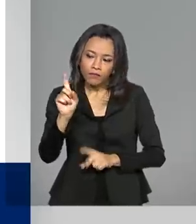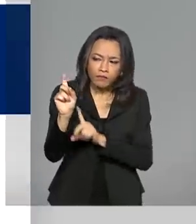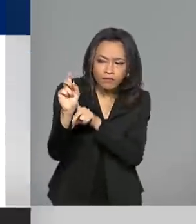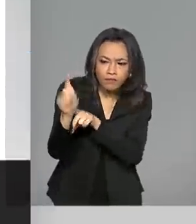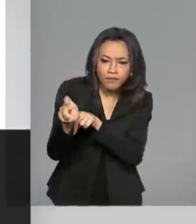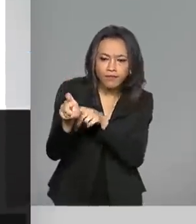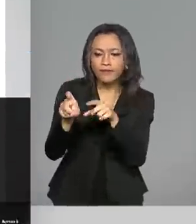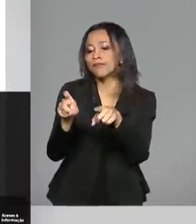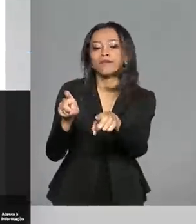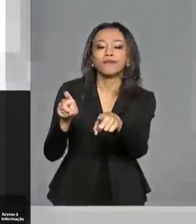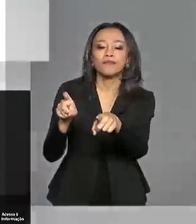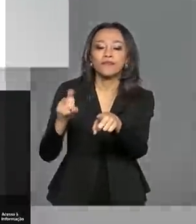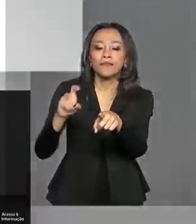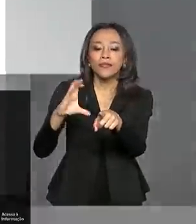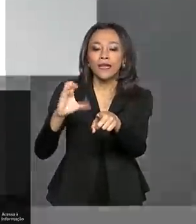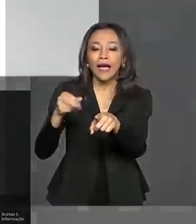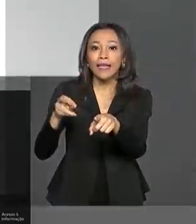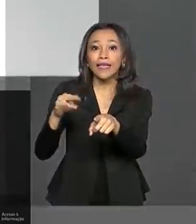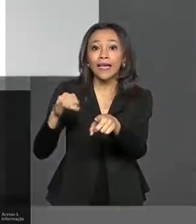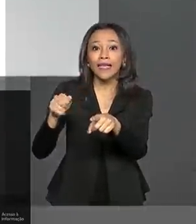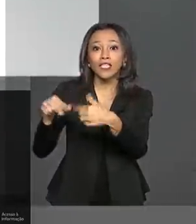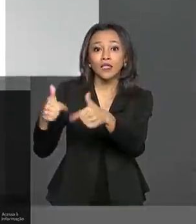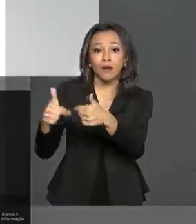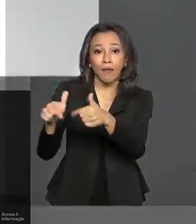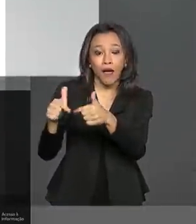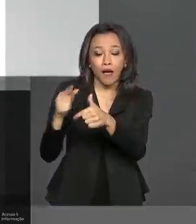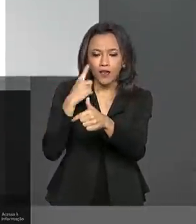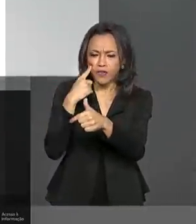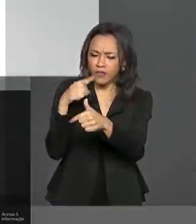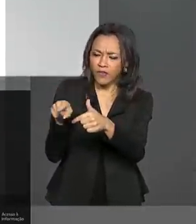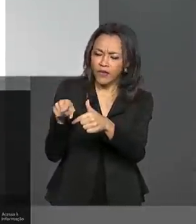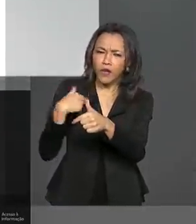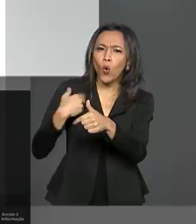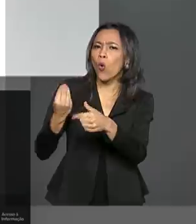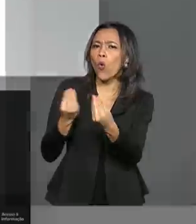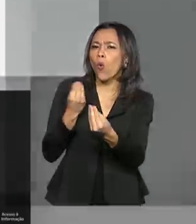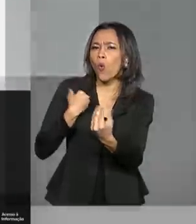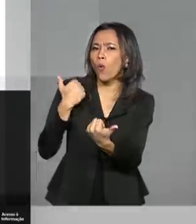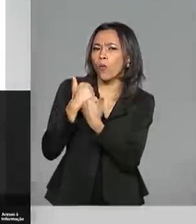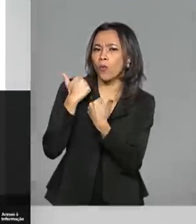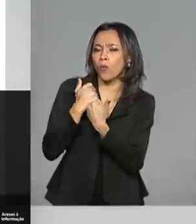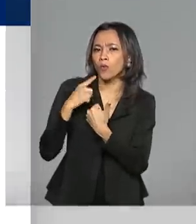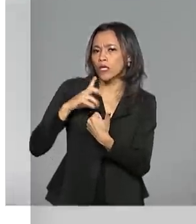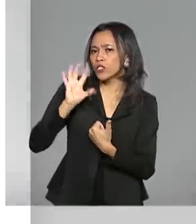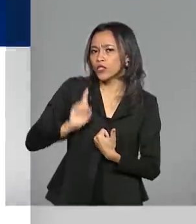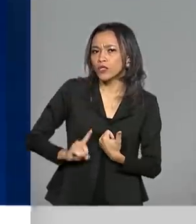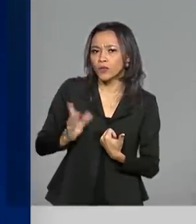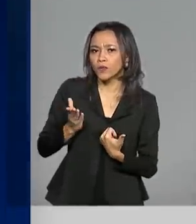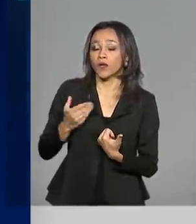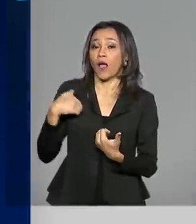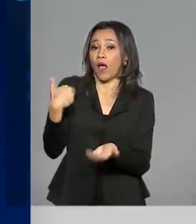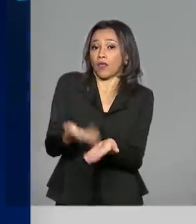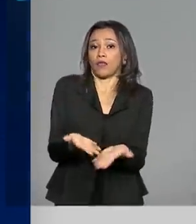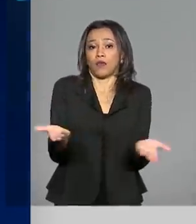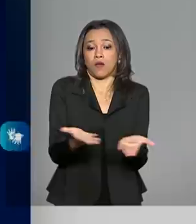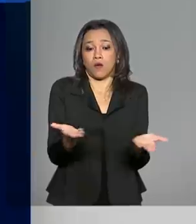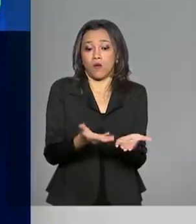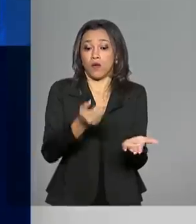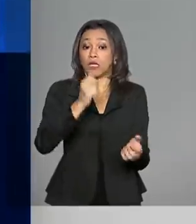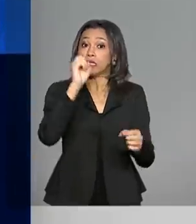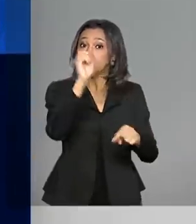em Carteira de Trabalho Digital e verificar a situação do seu benefício. Até agora, o número de empregos